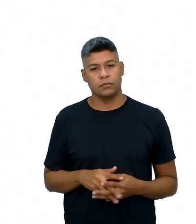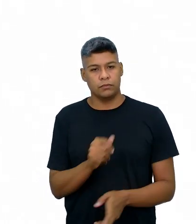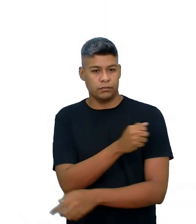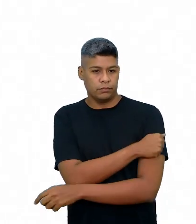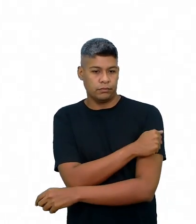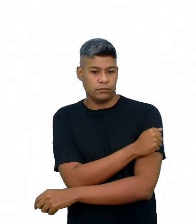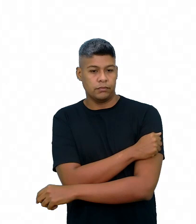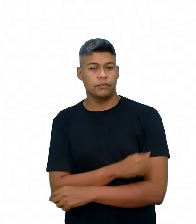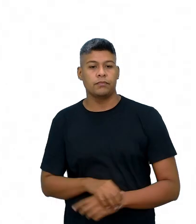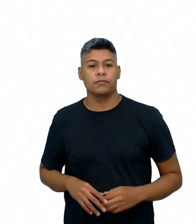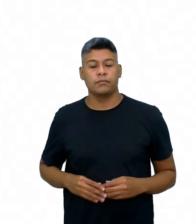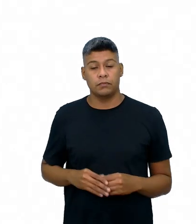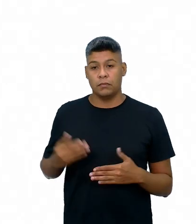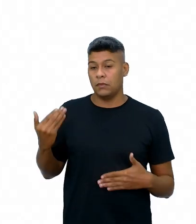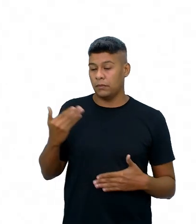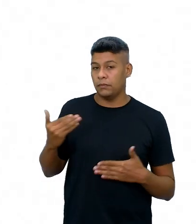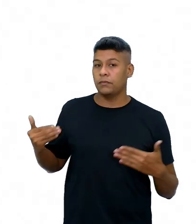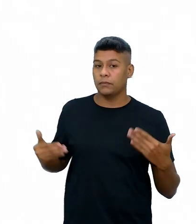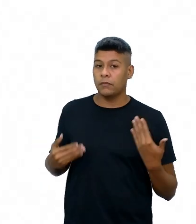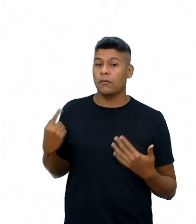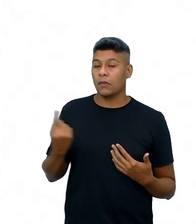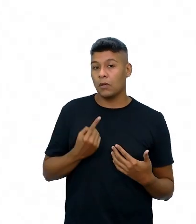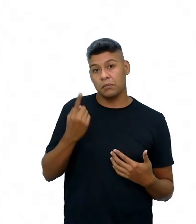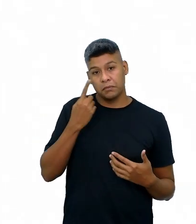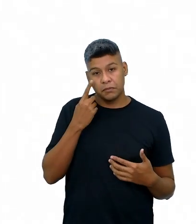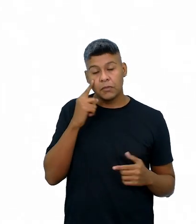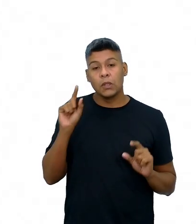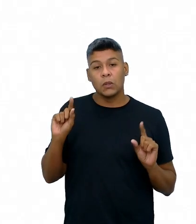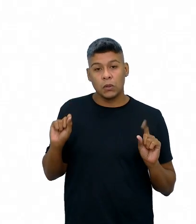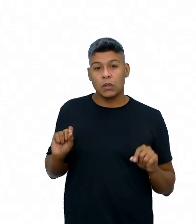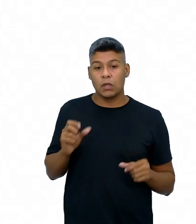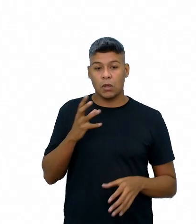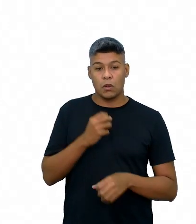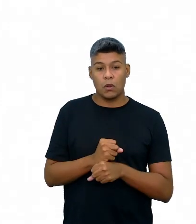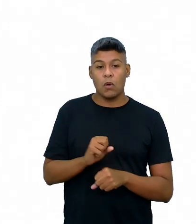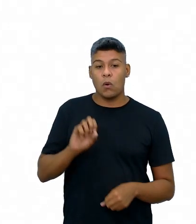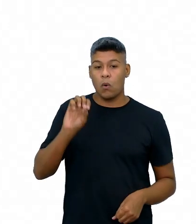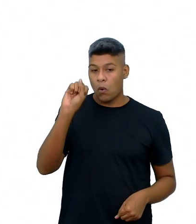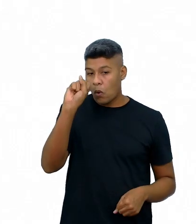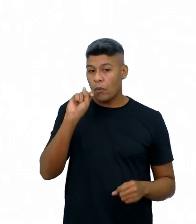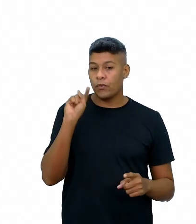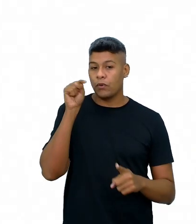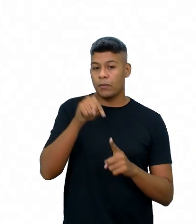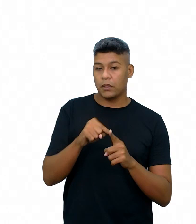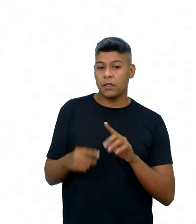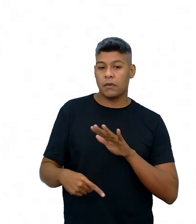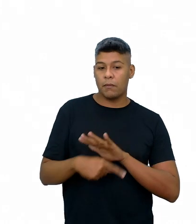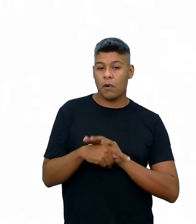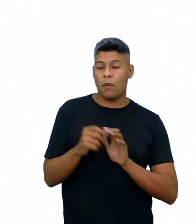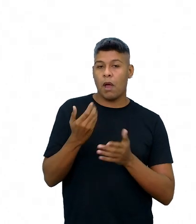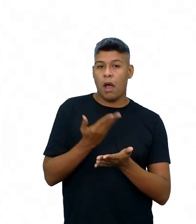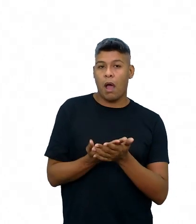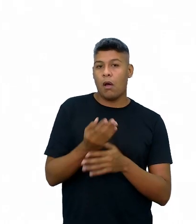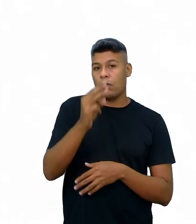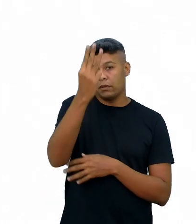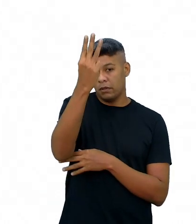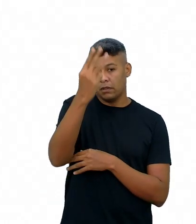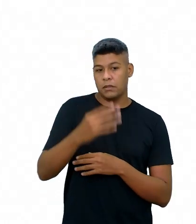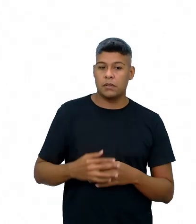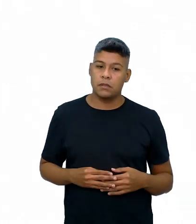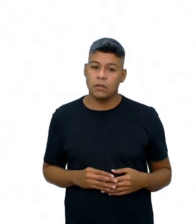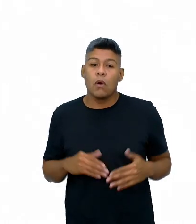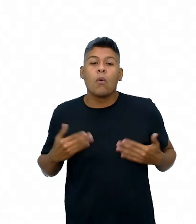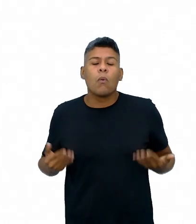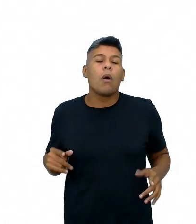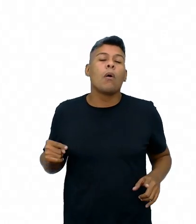No próximo slide, nós veremos as proposições das oito aulas e o objetivo da aula 3. Então, quais são